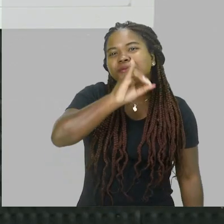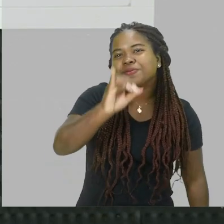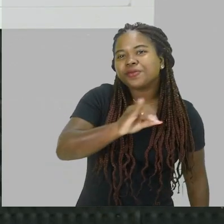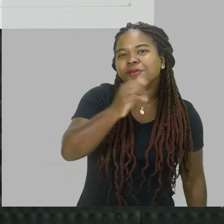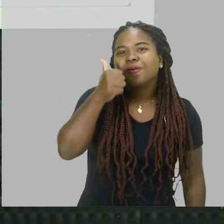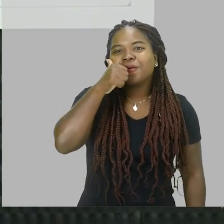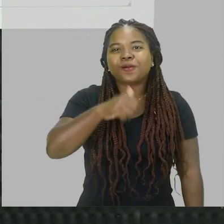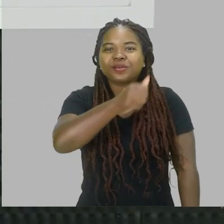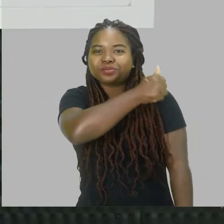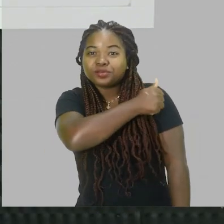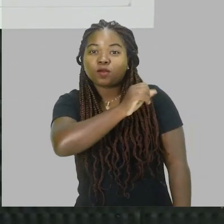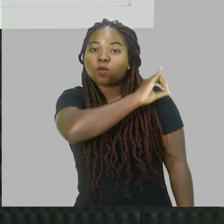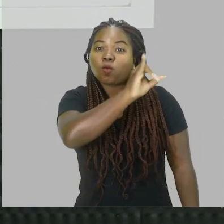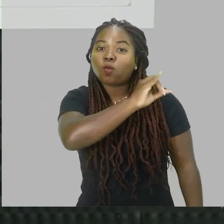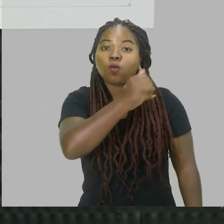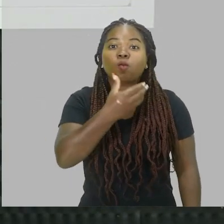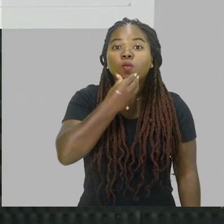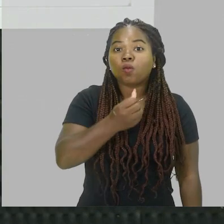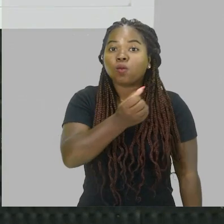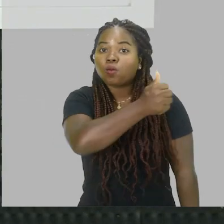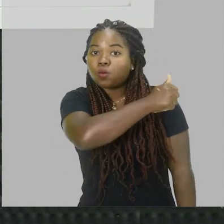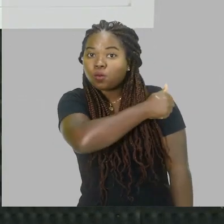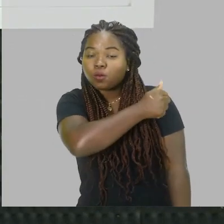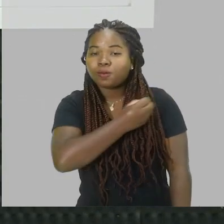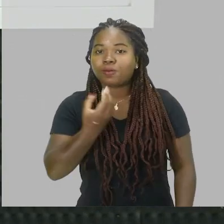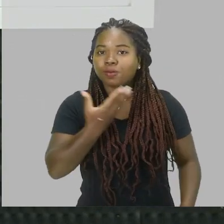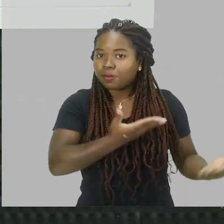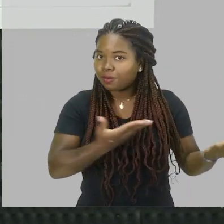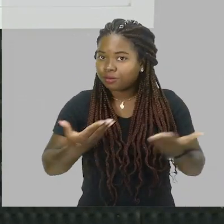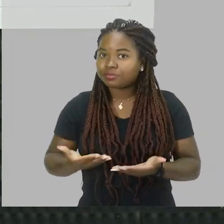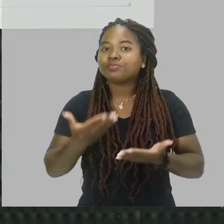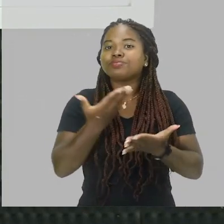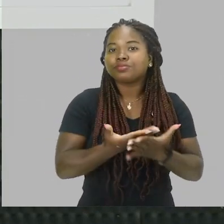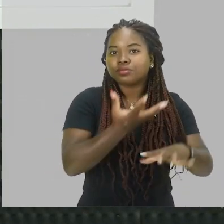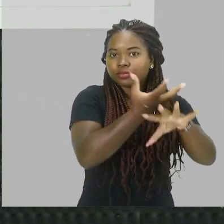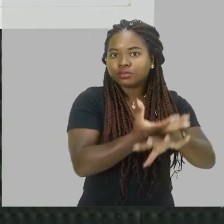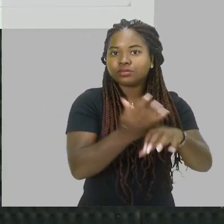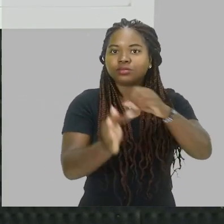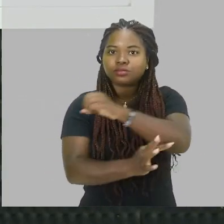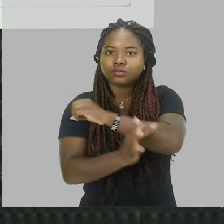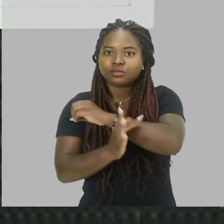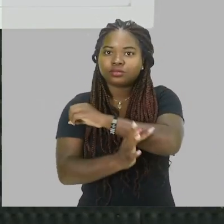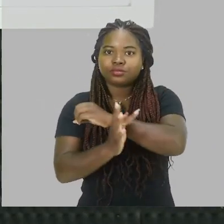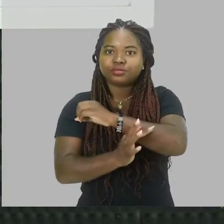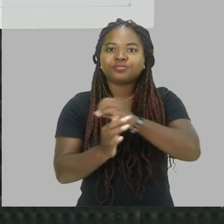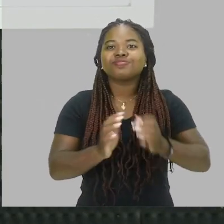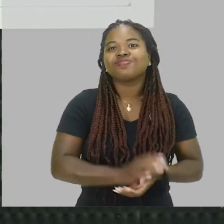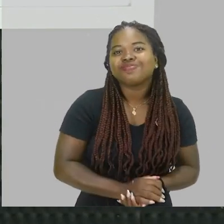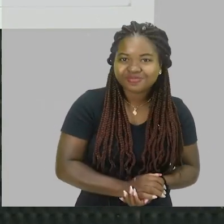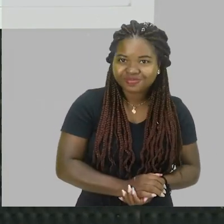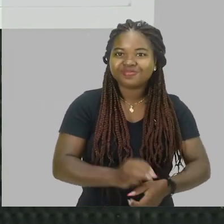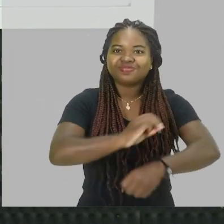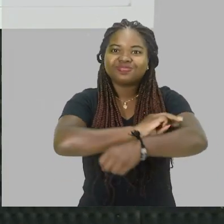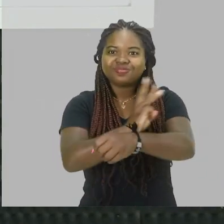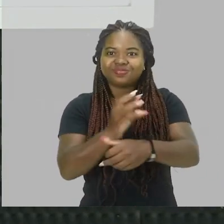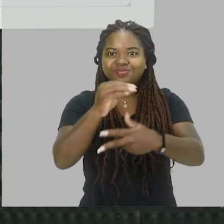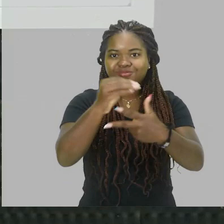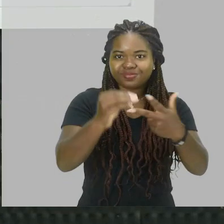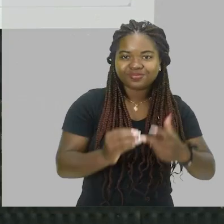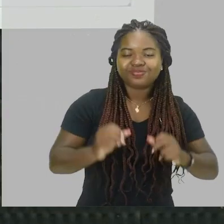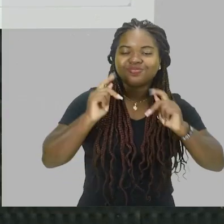Olá aluna, olá aluno, seja bem-vindo a mais uma aula de física aqui pelo preparatório Paz o M&A.